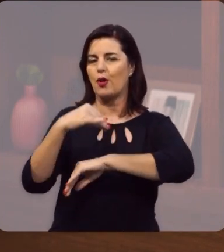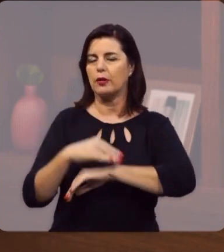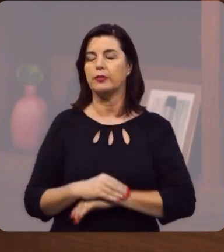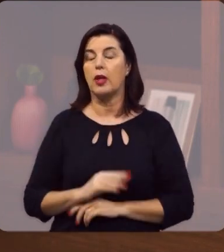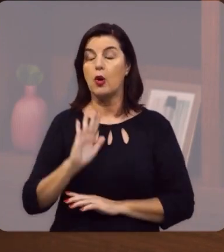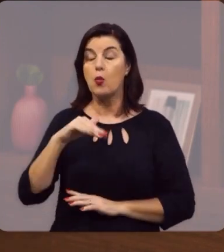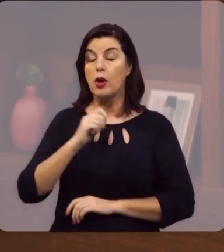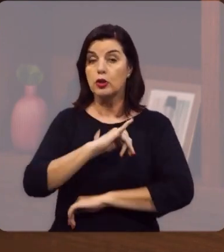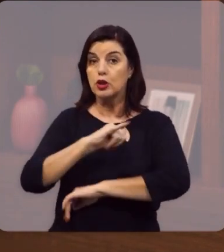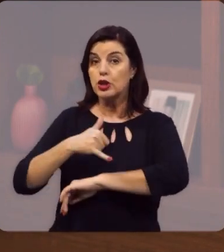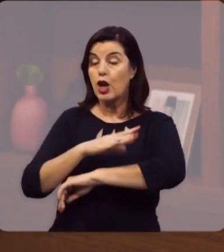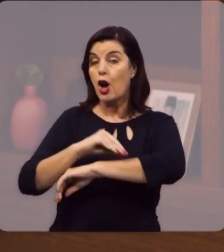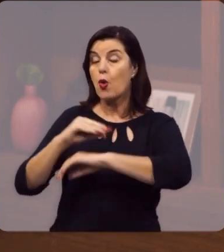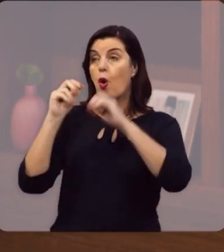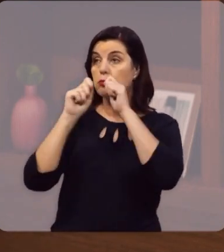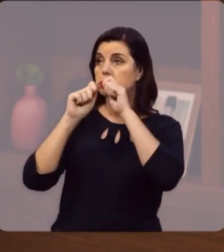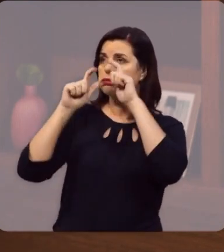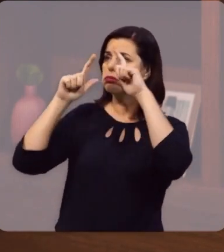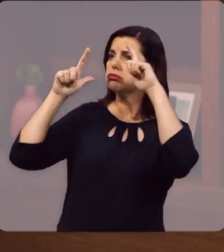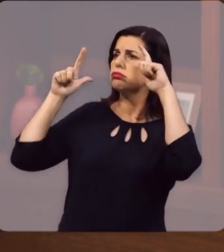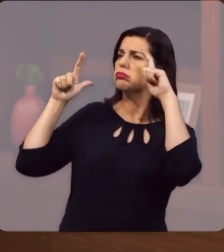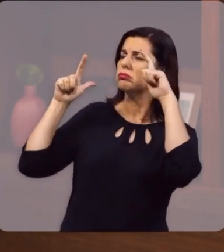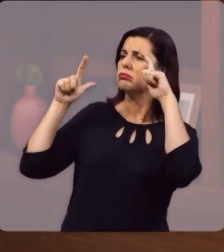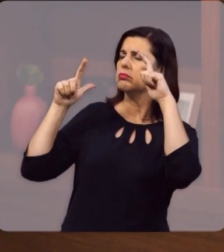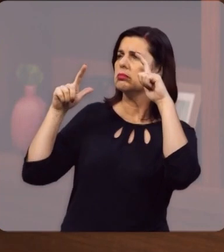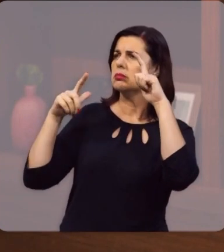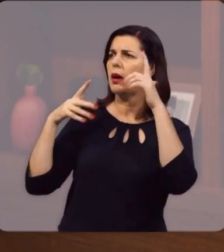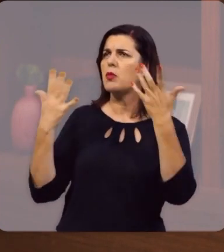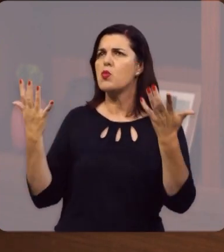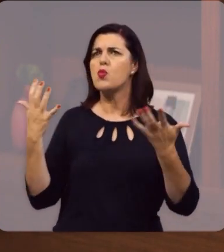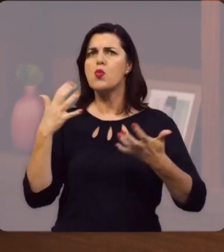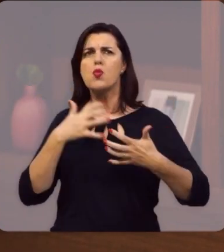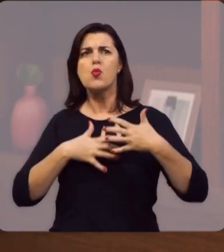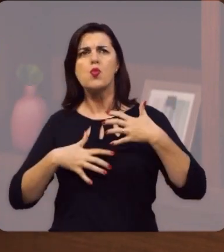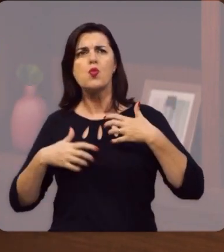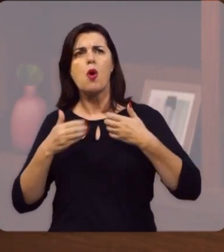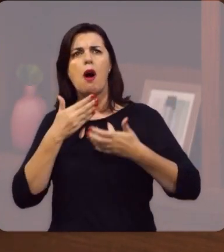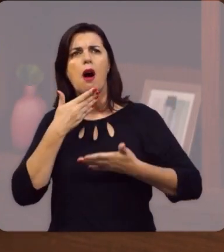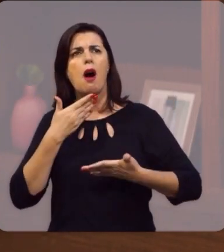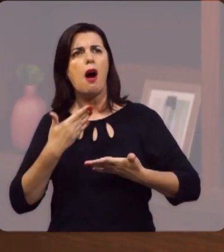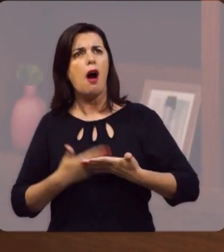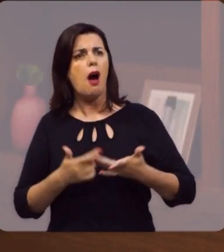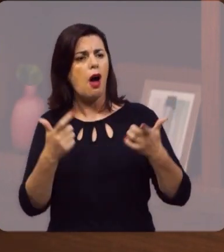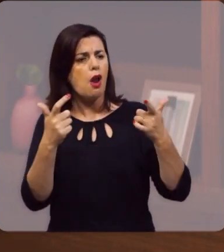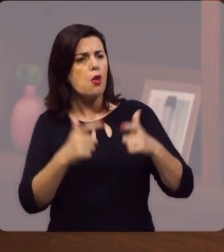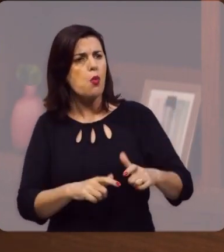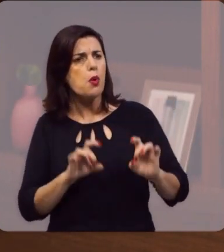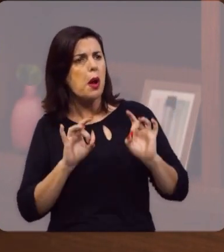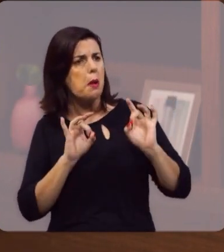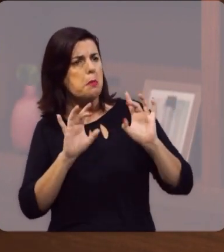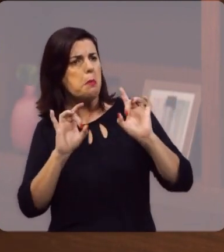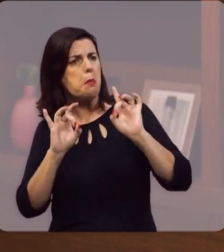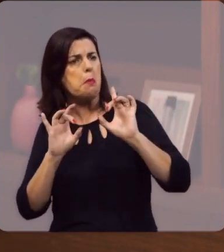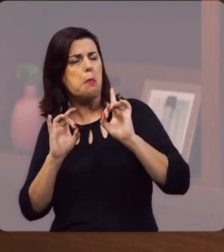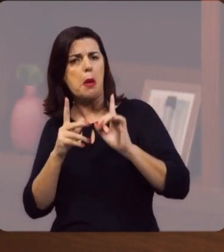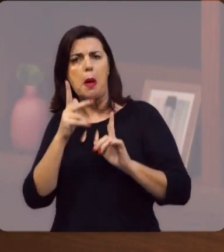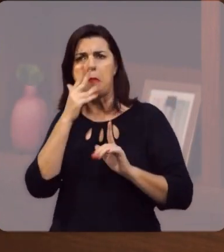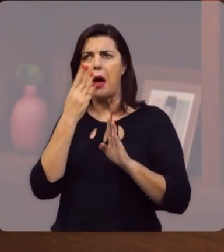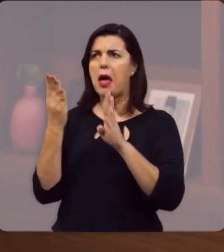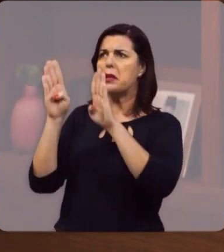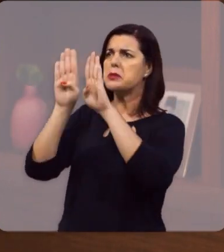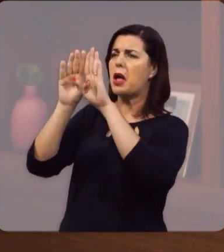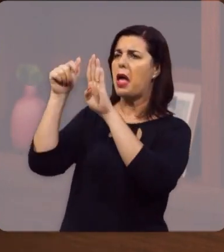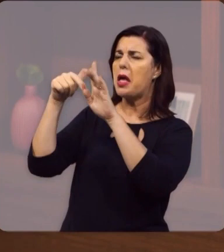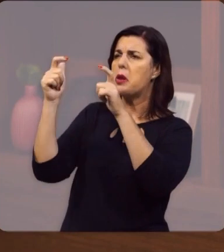E diz a Bíblia que quando Jacó acorda desse sono, ele fica extasiado e diz, quão tremenda este lugar, é a